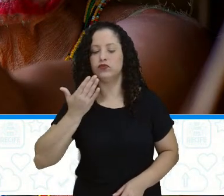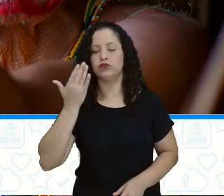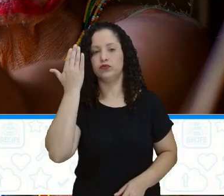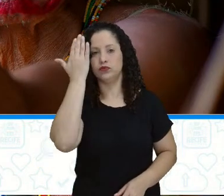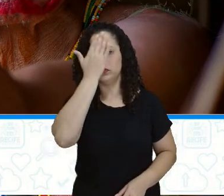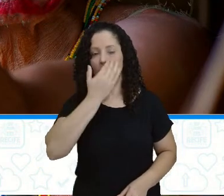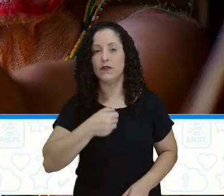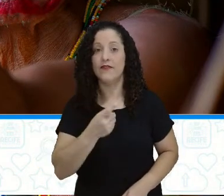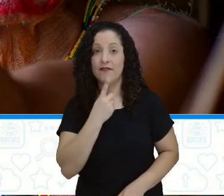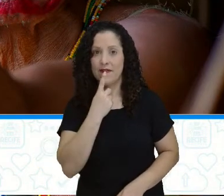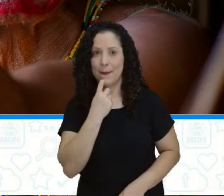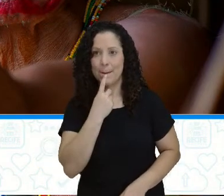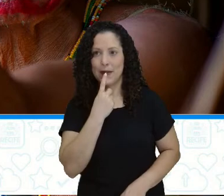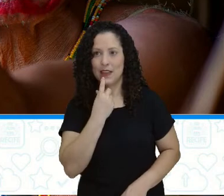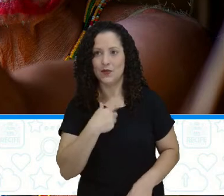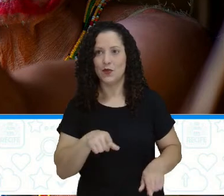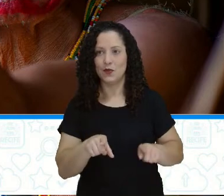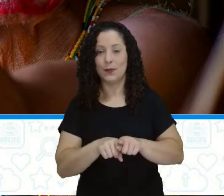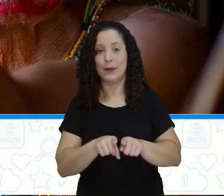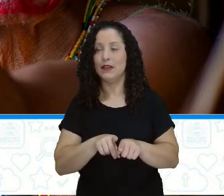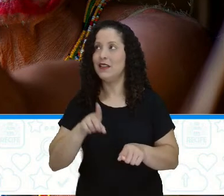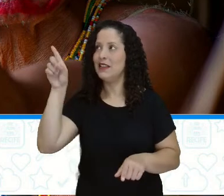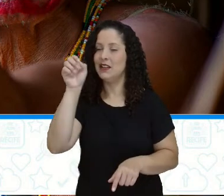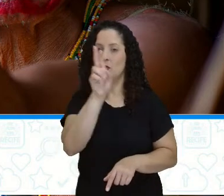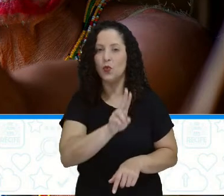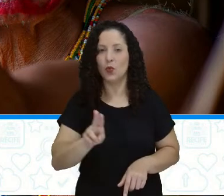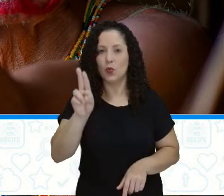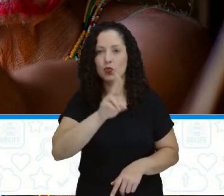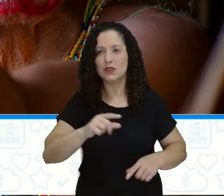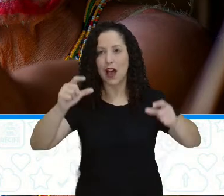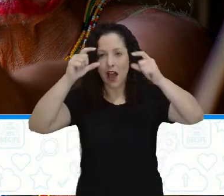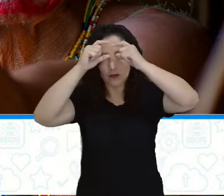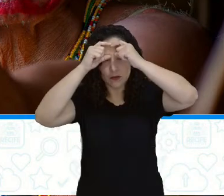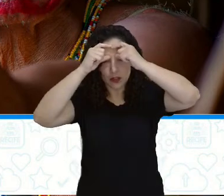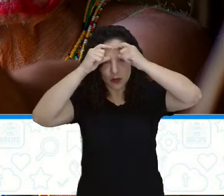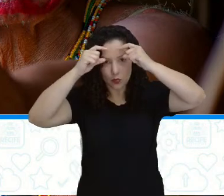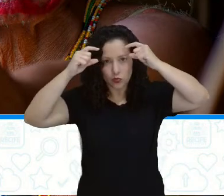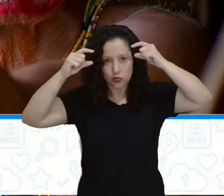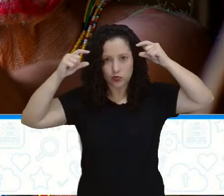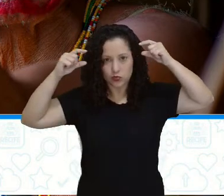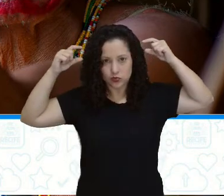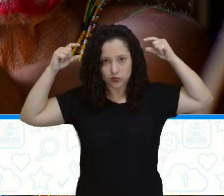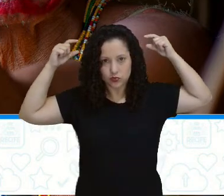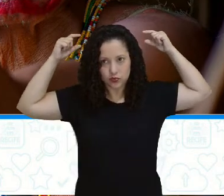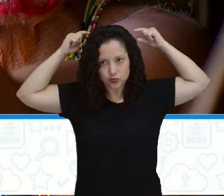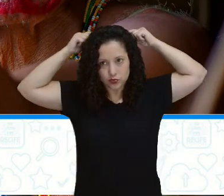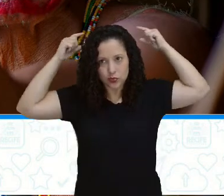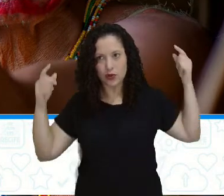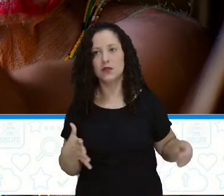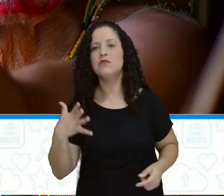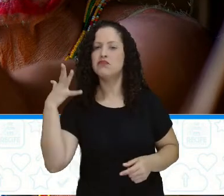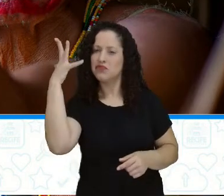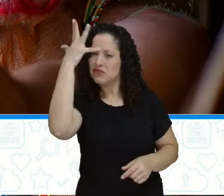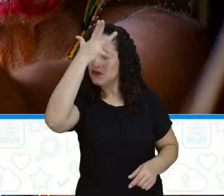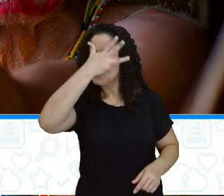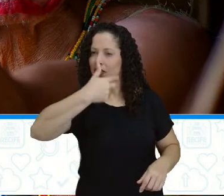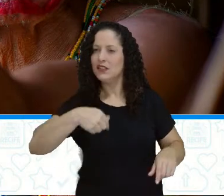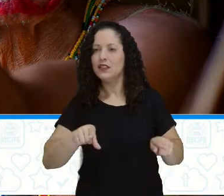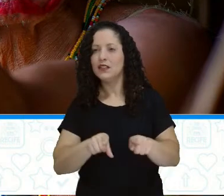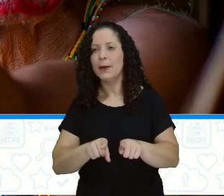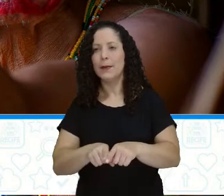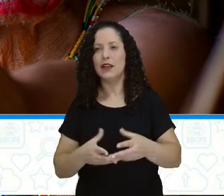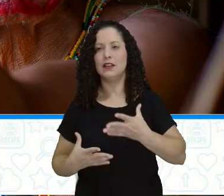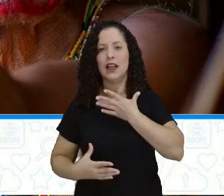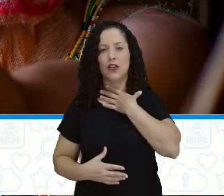usando na cabeça, é um pouco diferente do cacique ali, mas ainda tem um adorno muito bonito que ele fez. Olha, com os colarezinhos ali